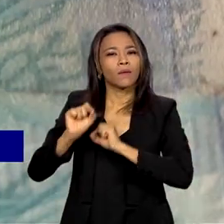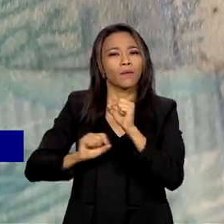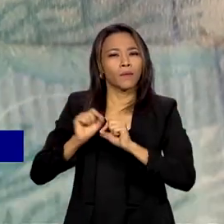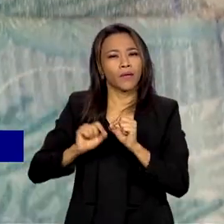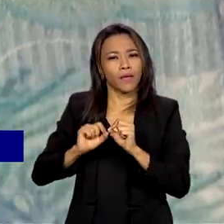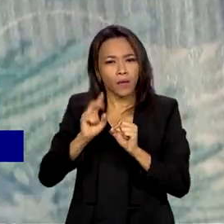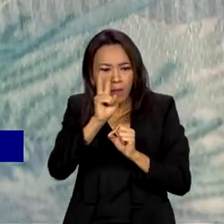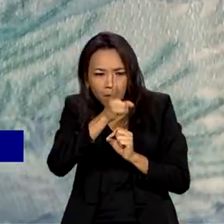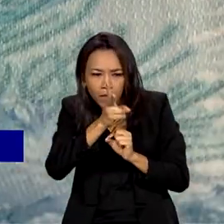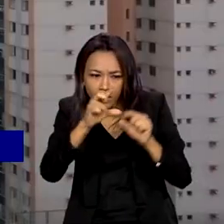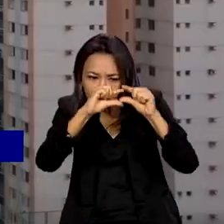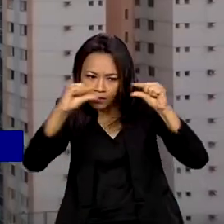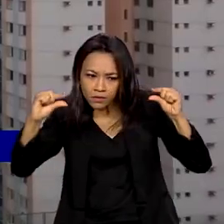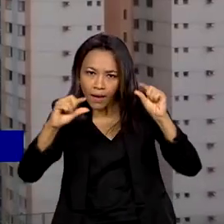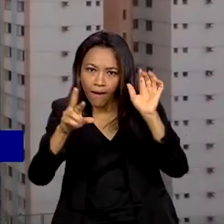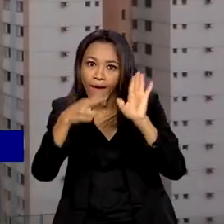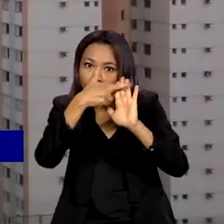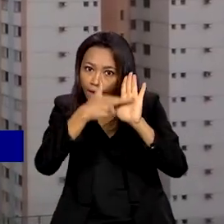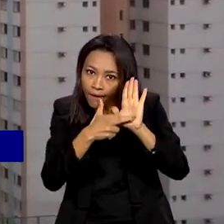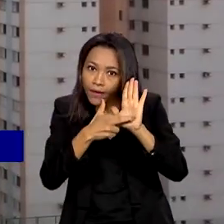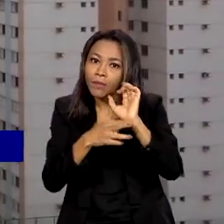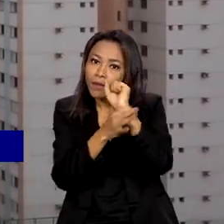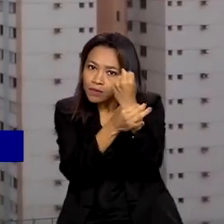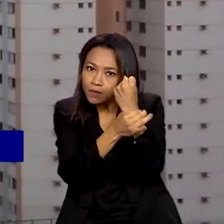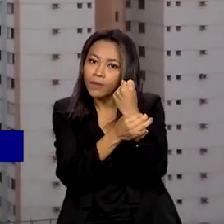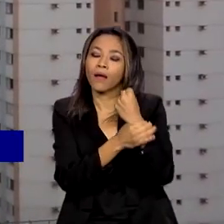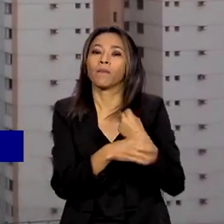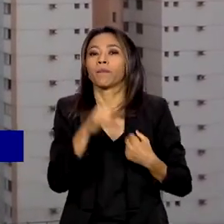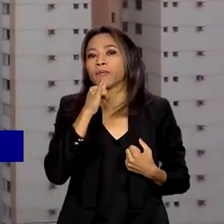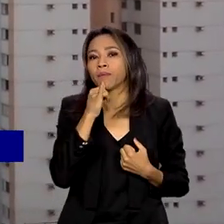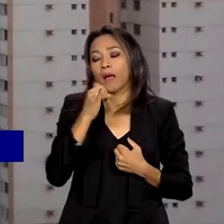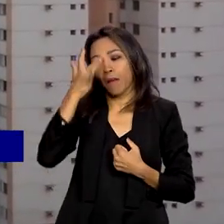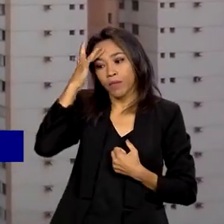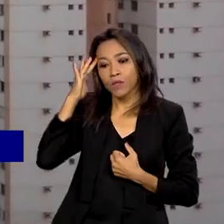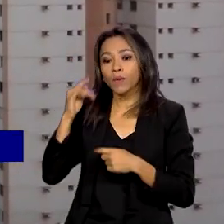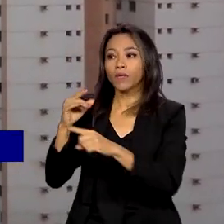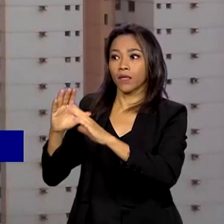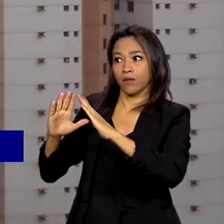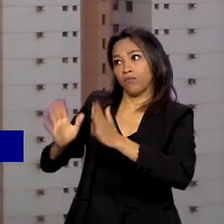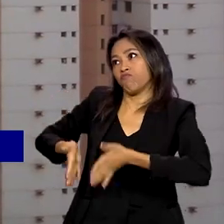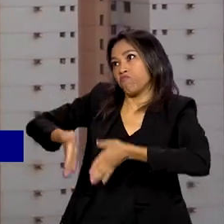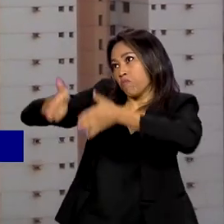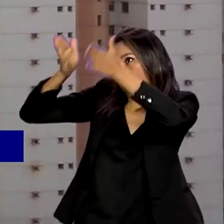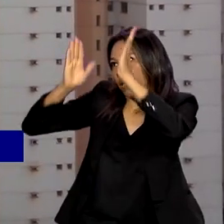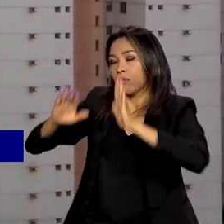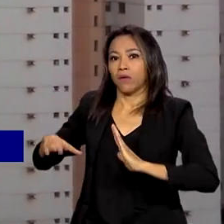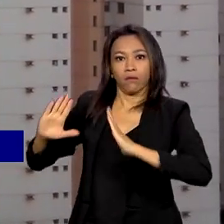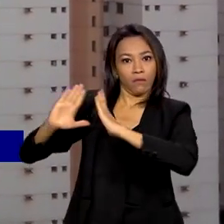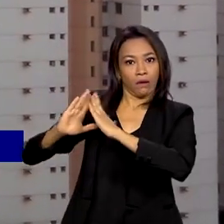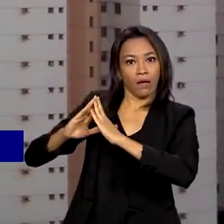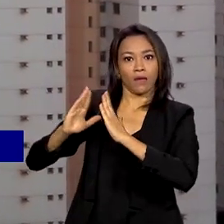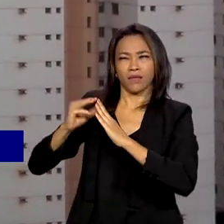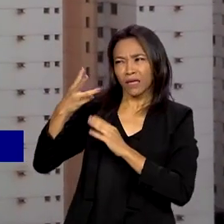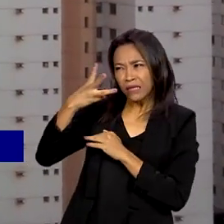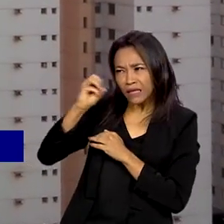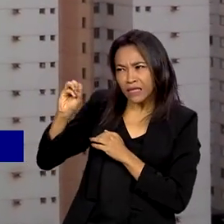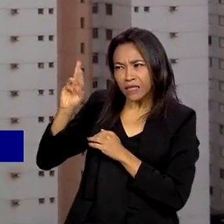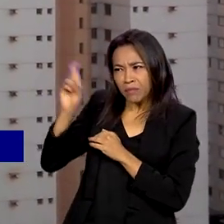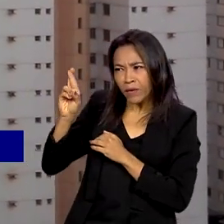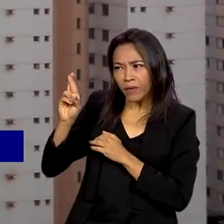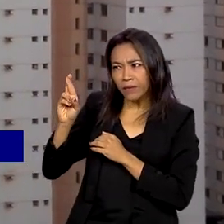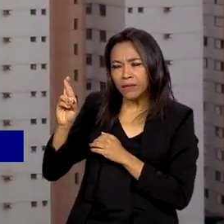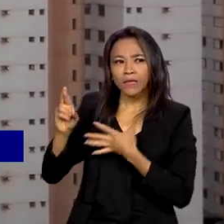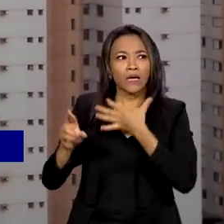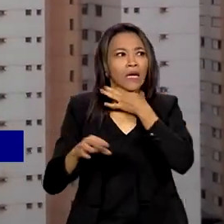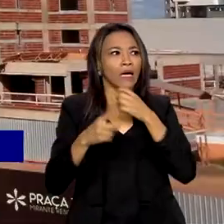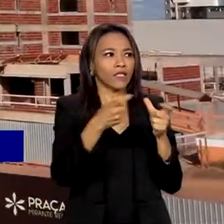operações de crédito. Por exemplo, se a pessoa tiver um imóvel avaliado em R$ 300 mil e a dívida é de R